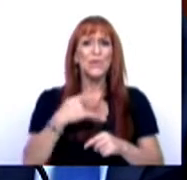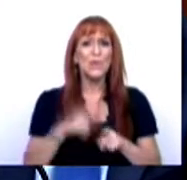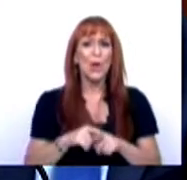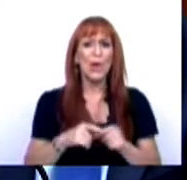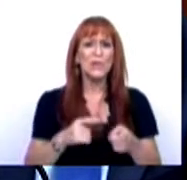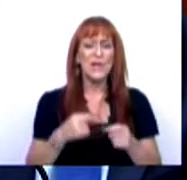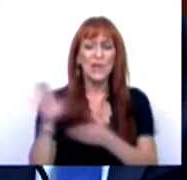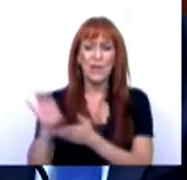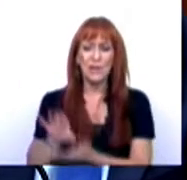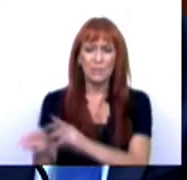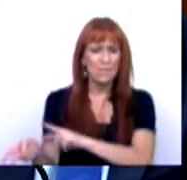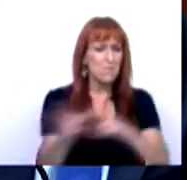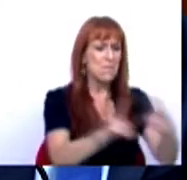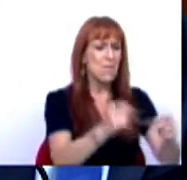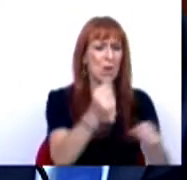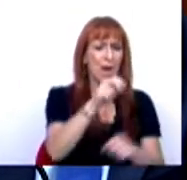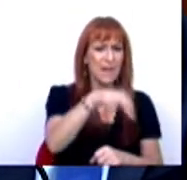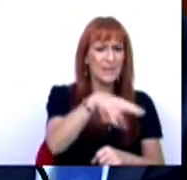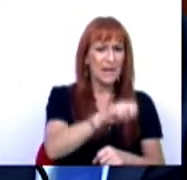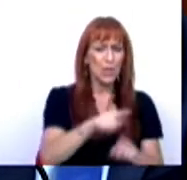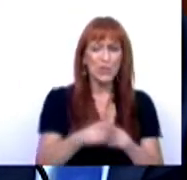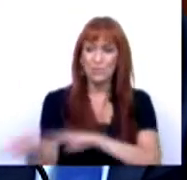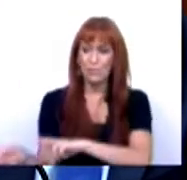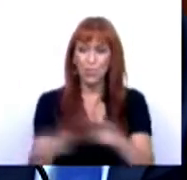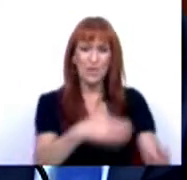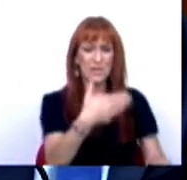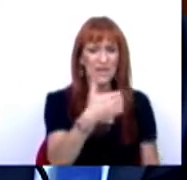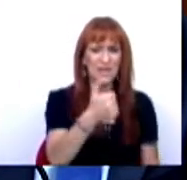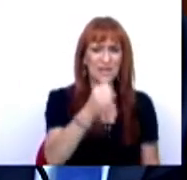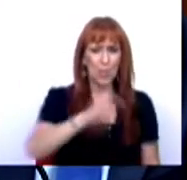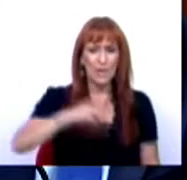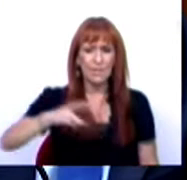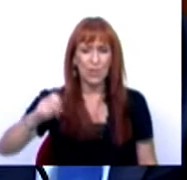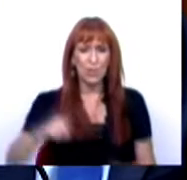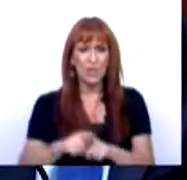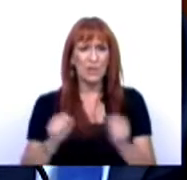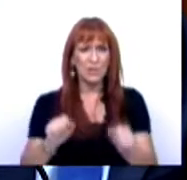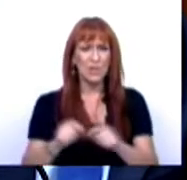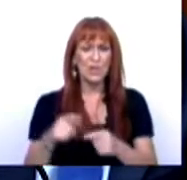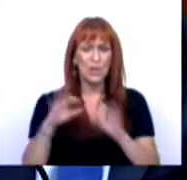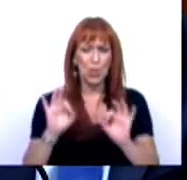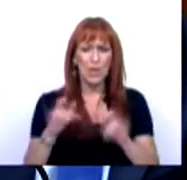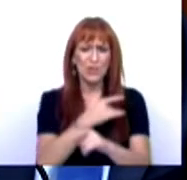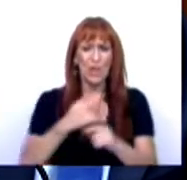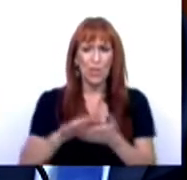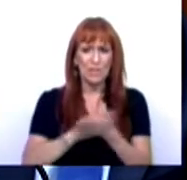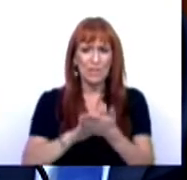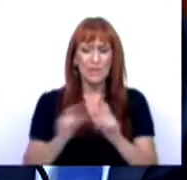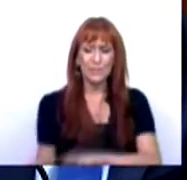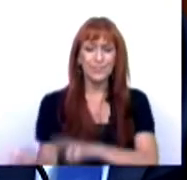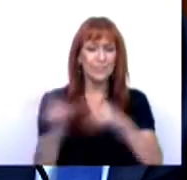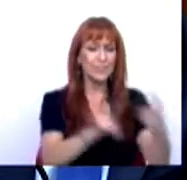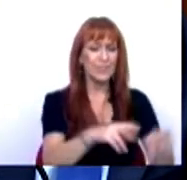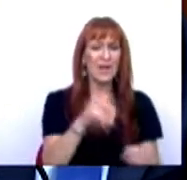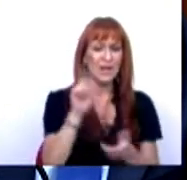transferimos as verbas para o Serviço Nacional de Saúde. Foram transferidos 150 milhões de euros para os estudos de saúde primários, para investimentos em cuidados de primários. Foram